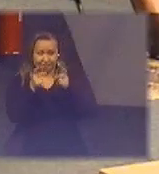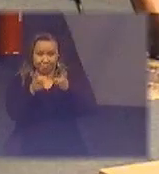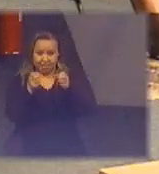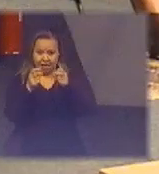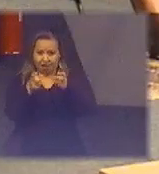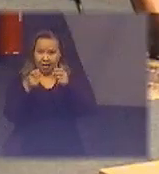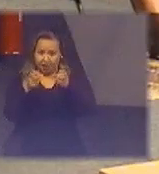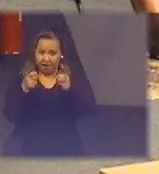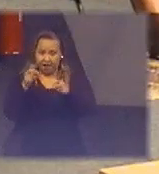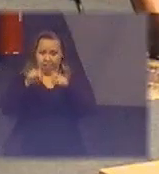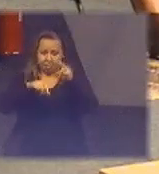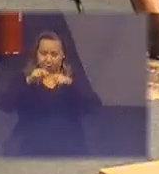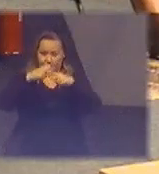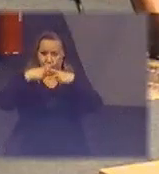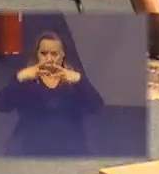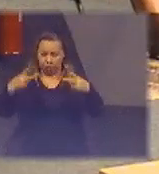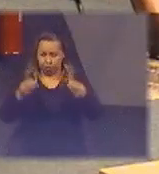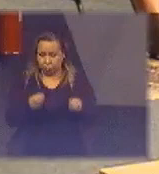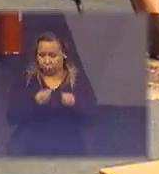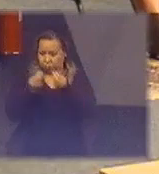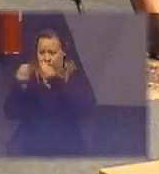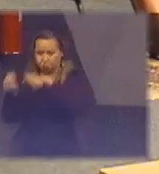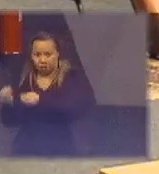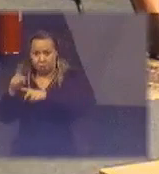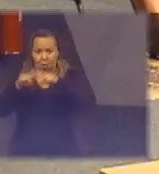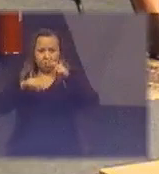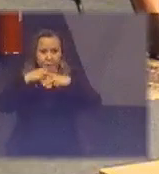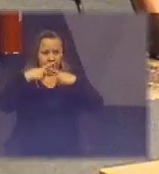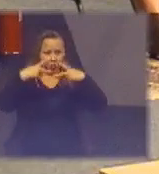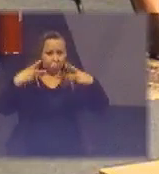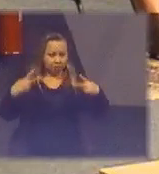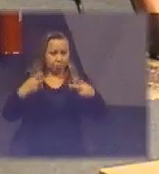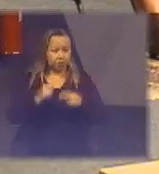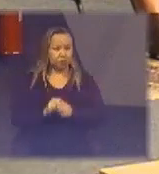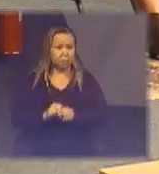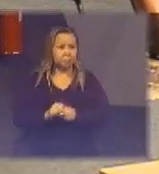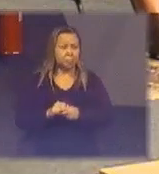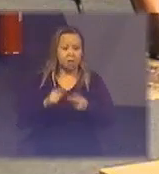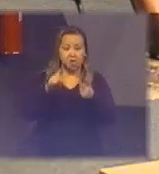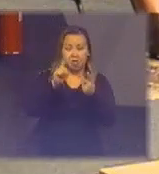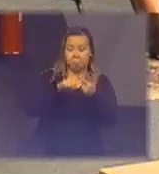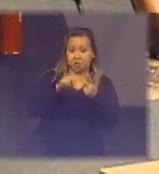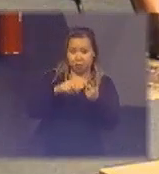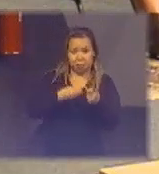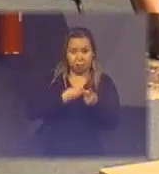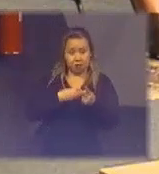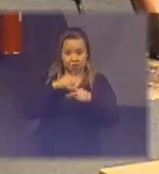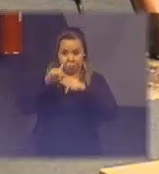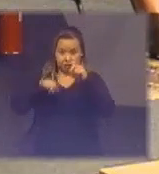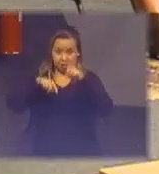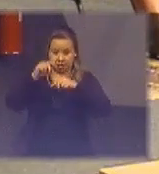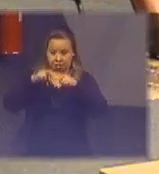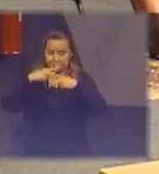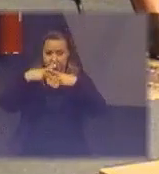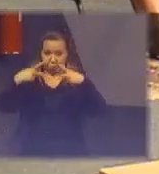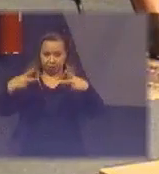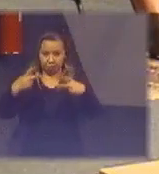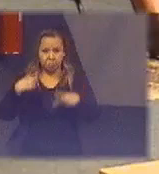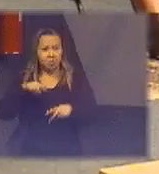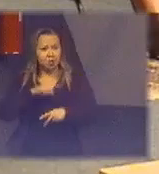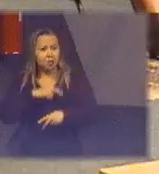do repasse do produto de uma segunda vida ou terceira vida e isso a gente fala de